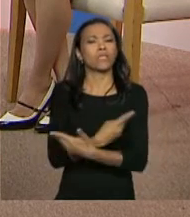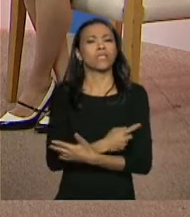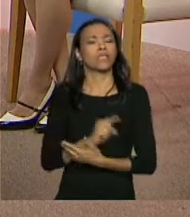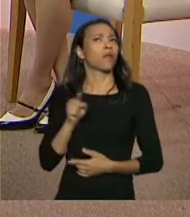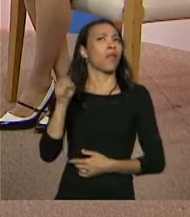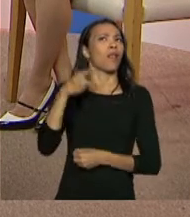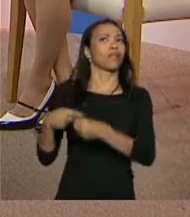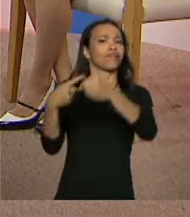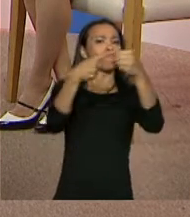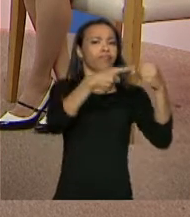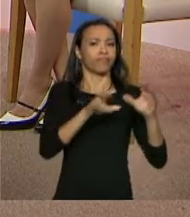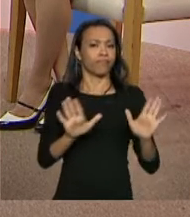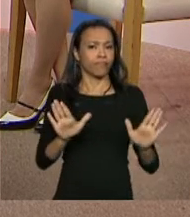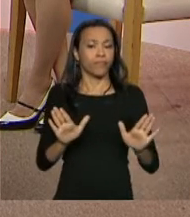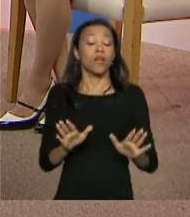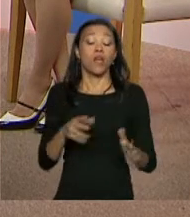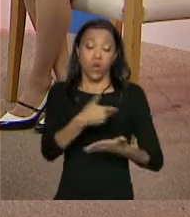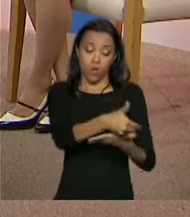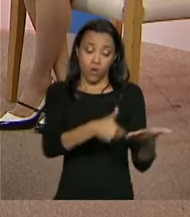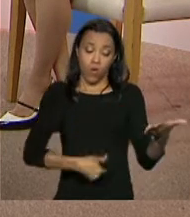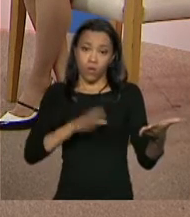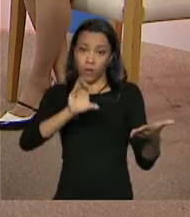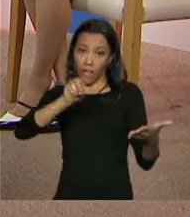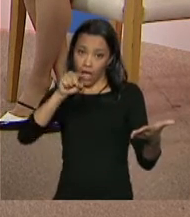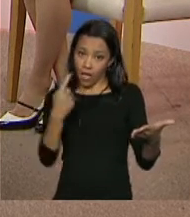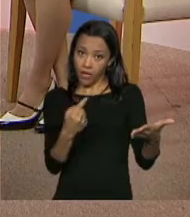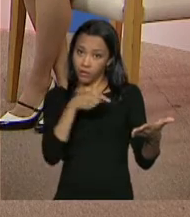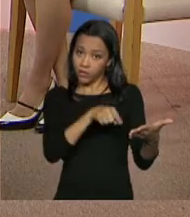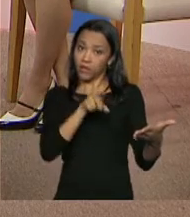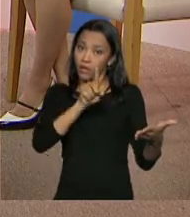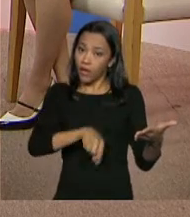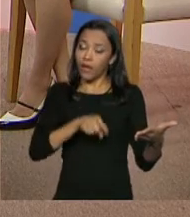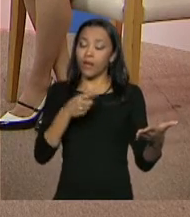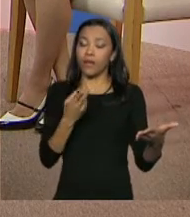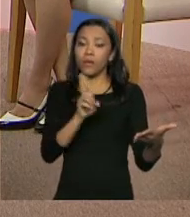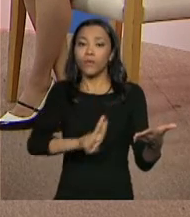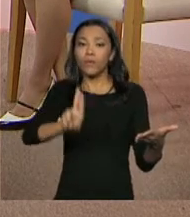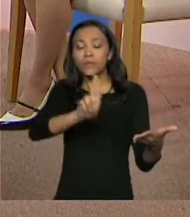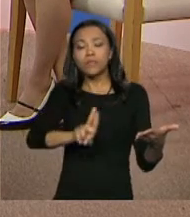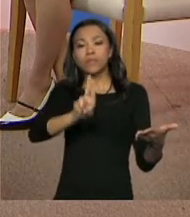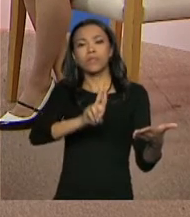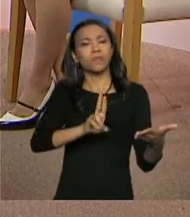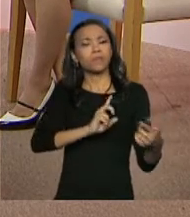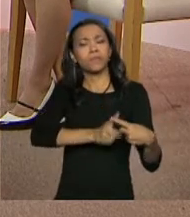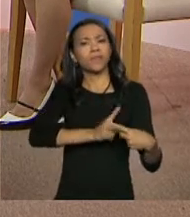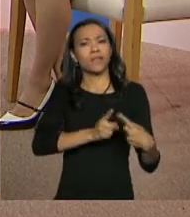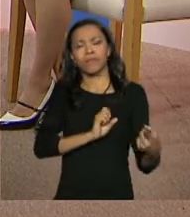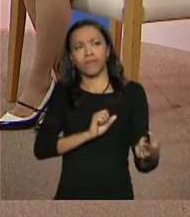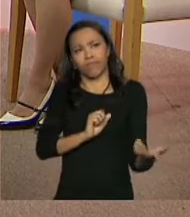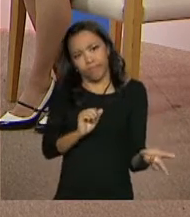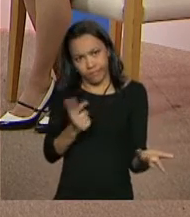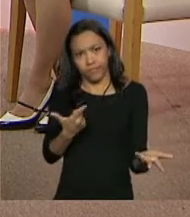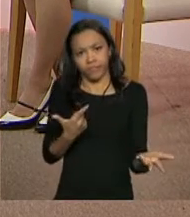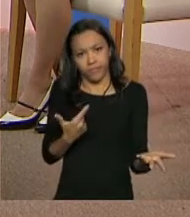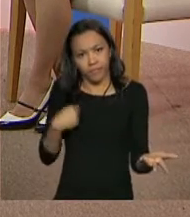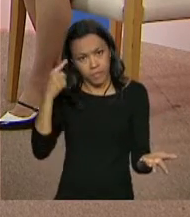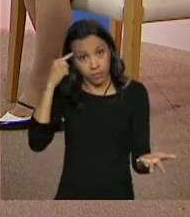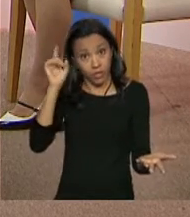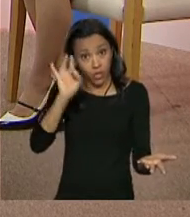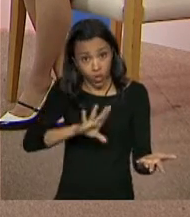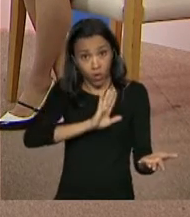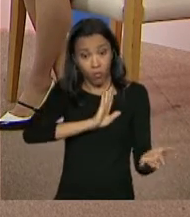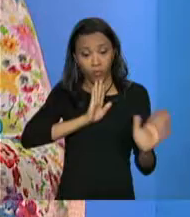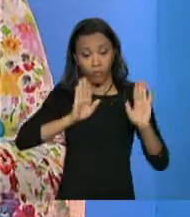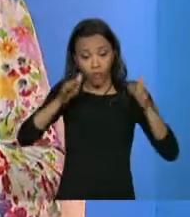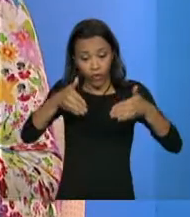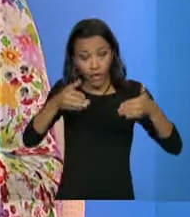O cadastro está efetivamente se tornando um cadastro para além do programa Bolsa Família. Porque, claro, se você pensa o cadastro só para o programa Bolsa